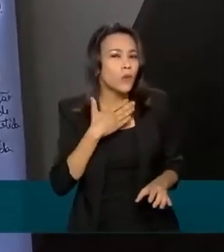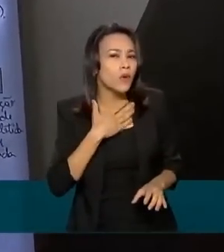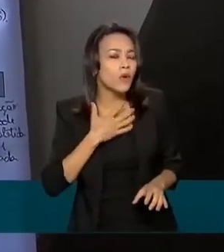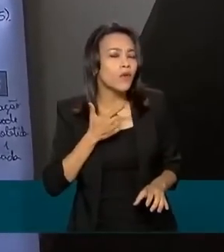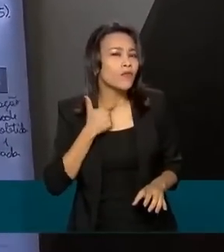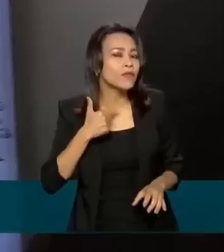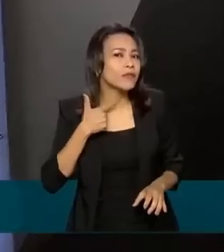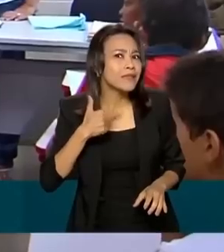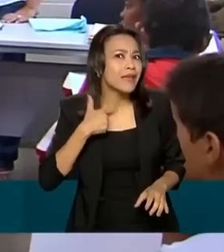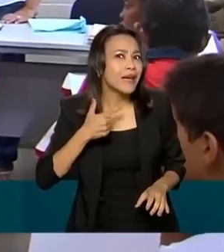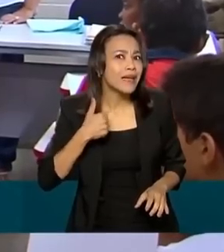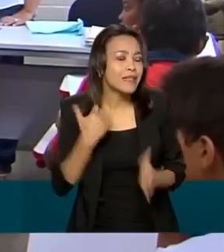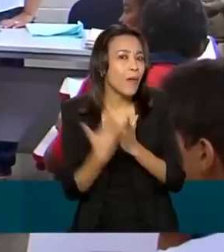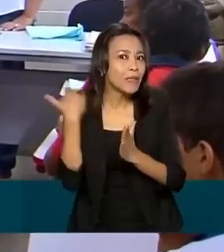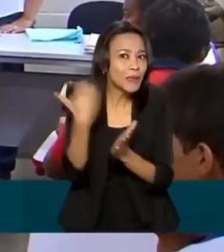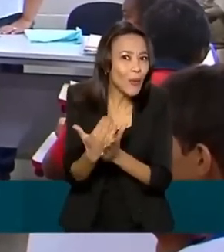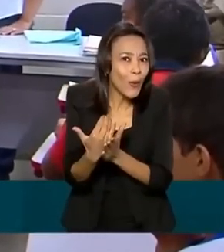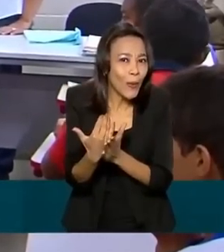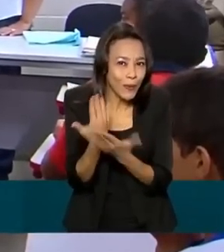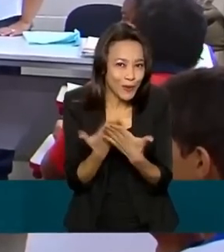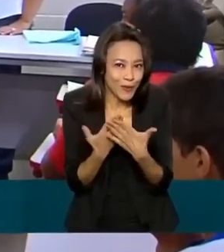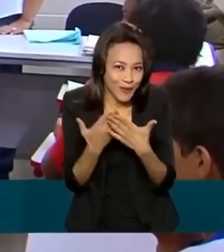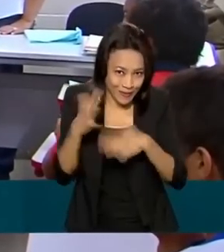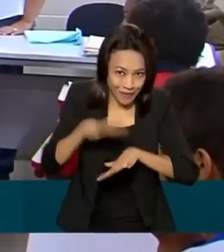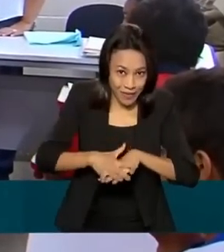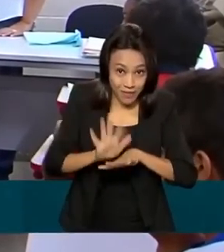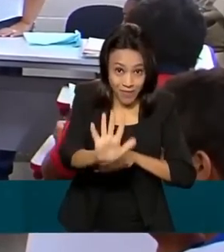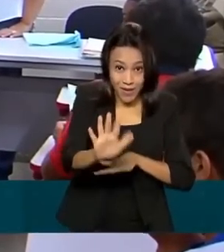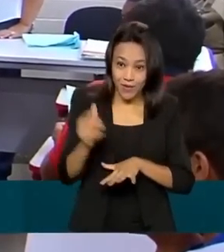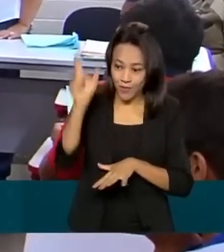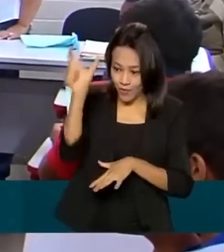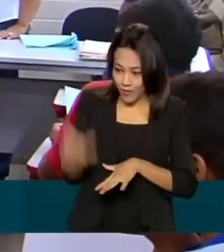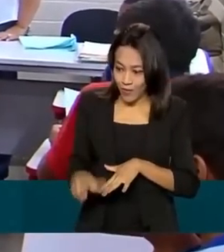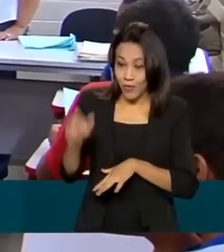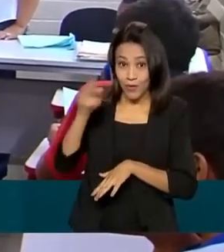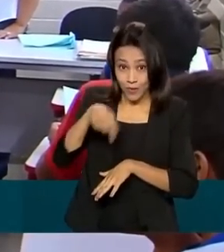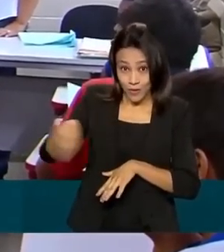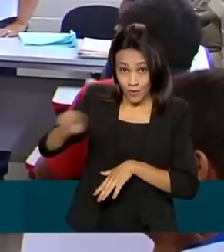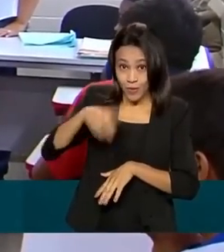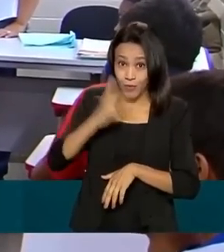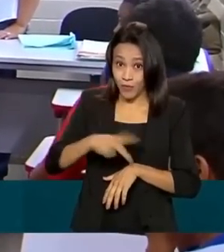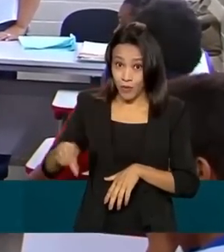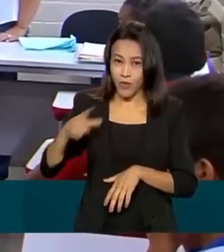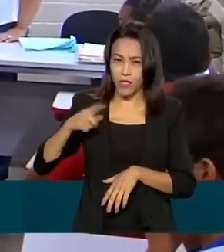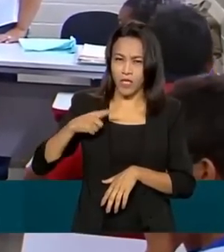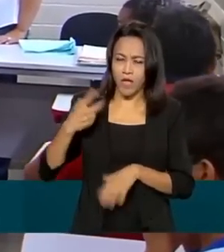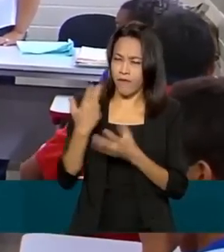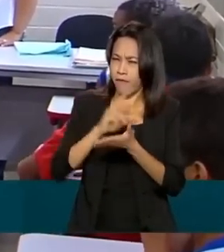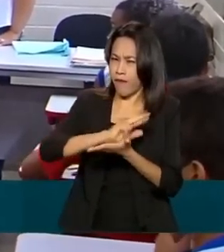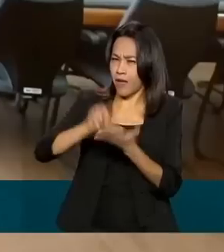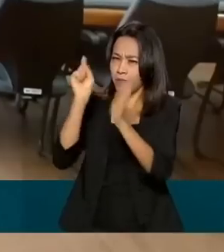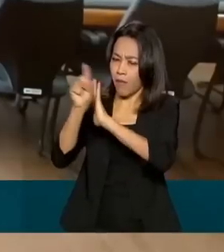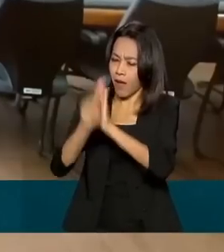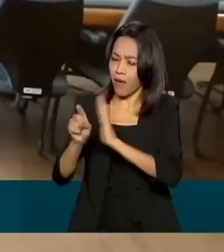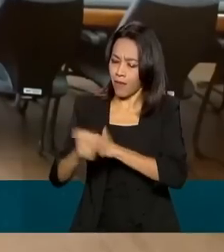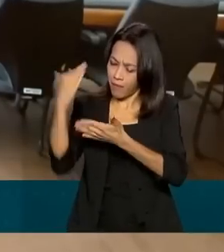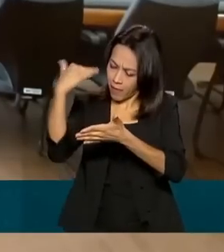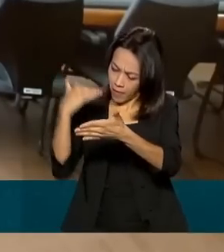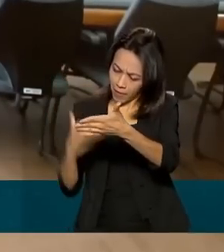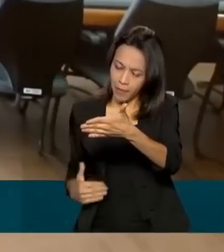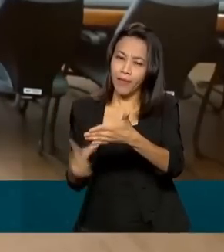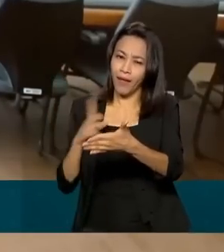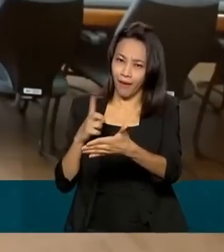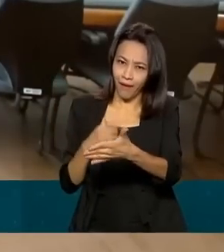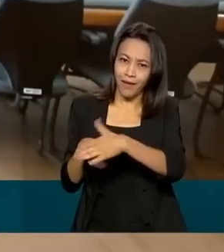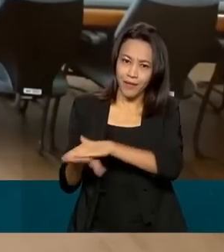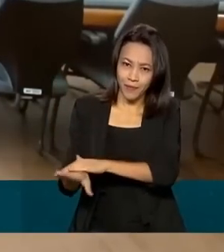matemática aumentou. Mas os professores já dispõem de um novo repositório de questões para as suas aulas. A Olimpíada tem muito